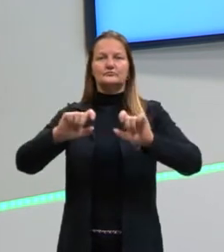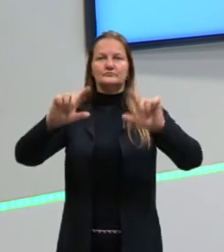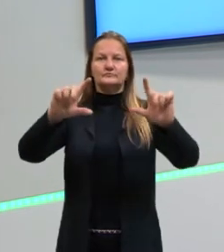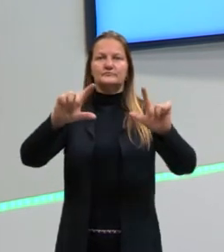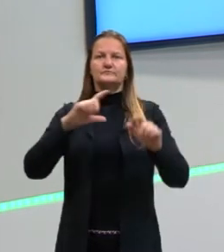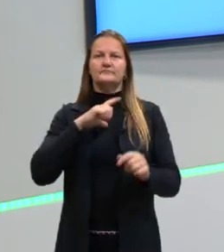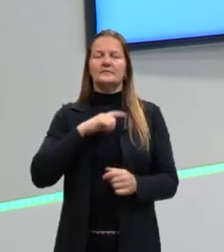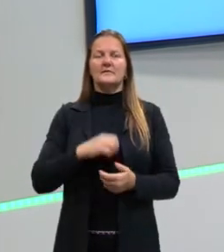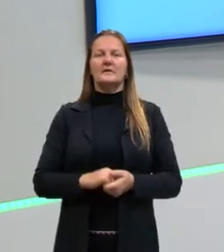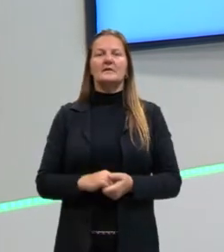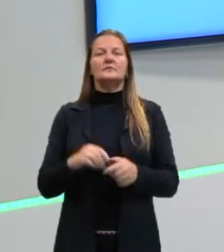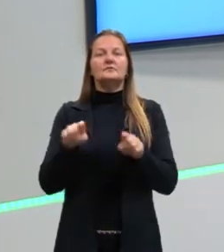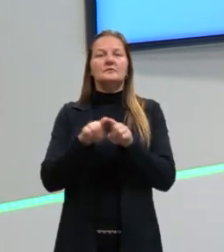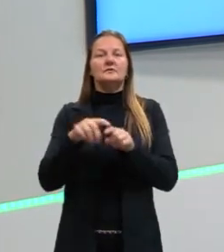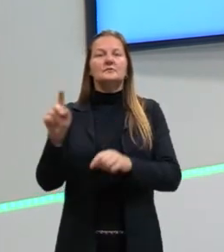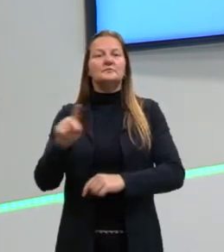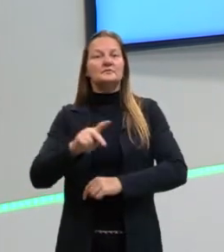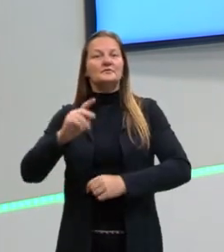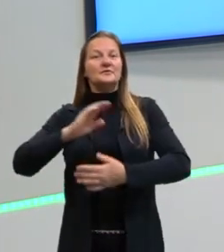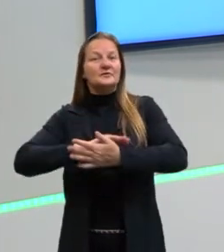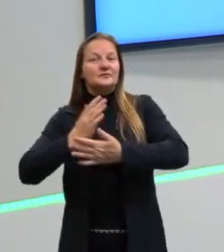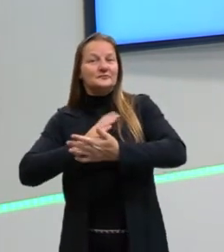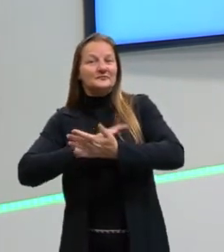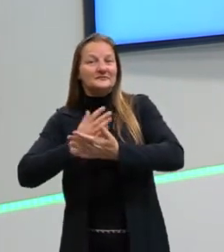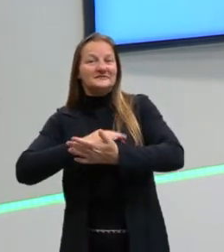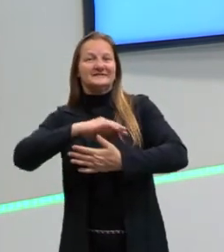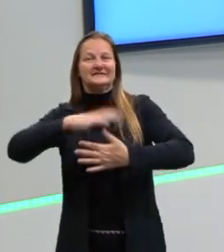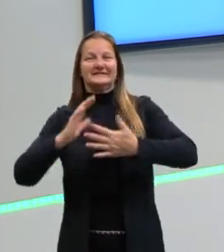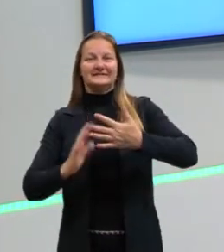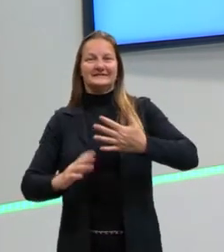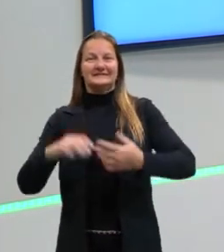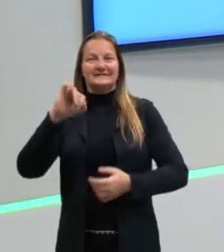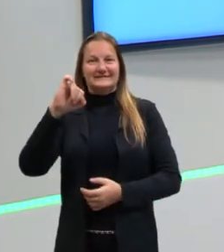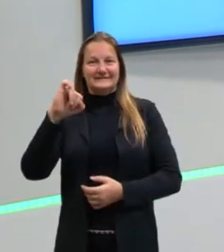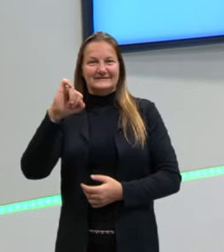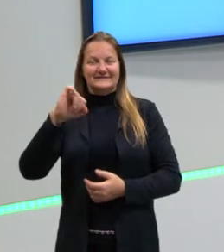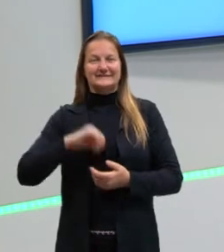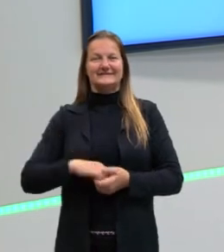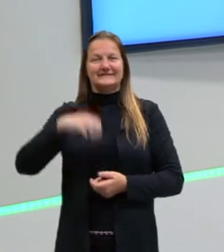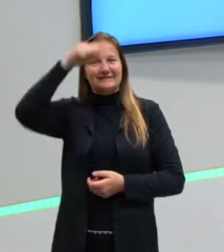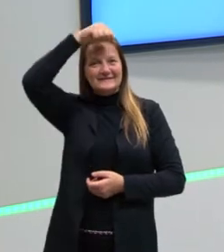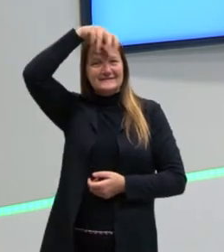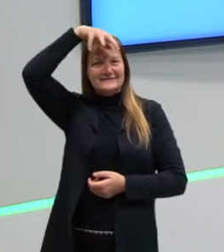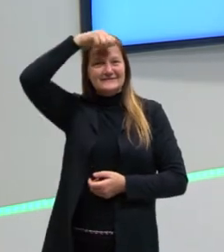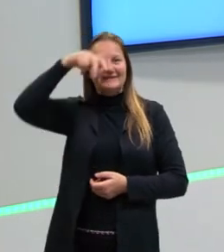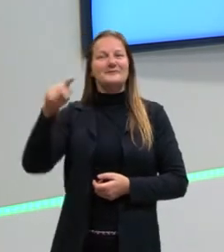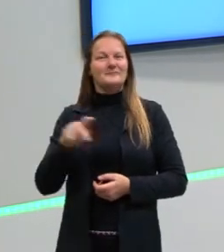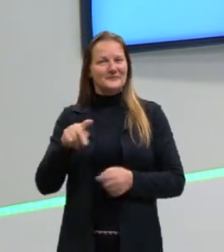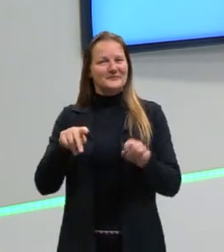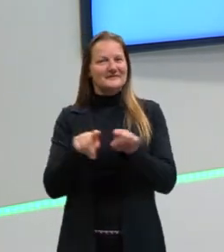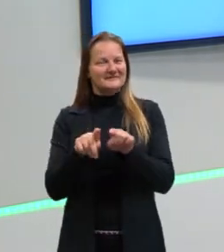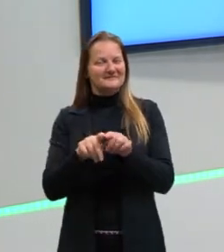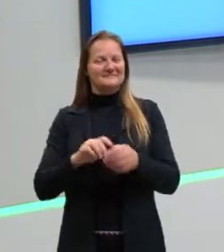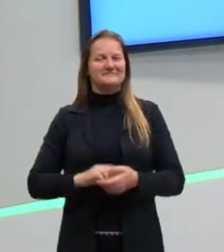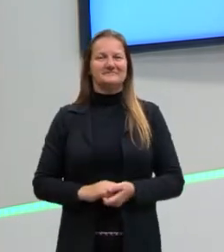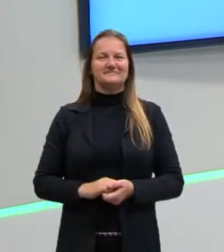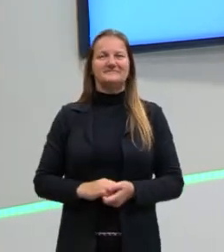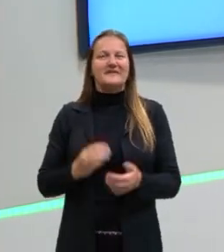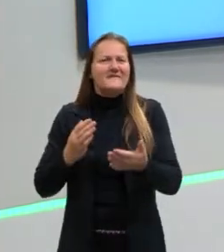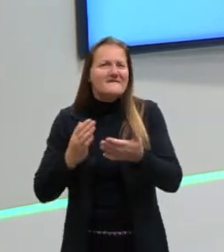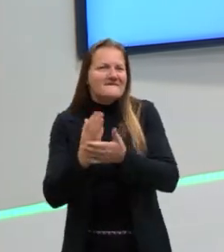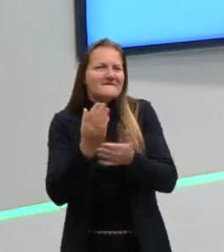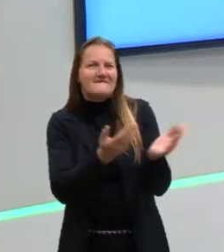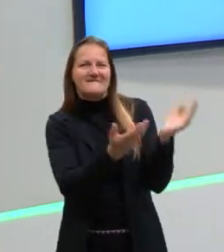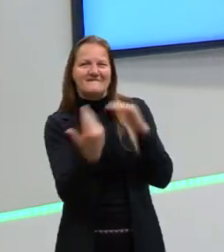Temos também as nossas professoras e intérpretes de Libras, professora Lucy Meia e professora Suzana. Bora lá, então, gente,